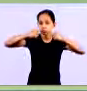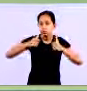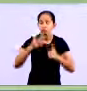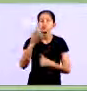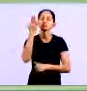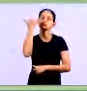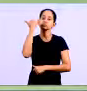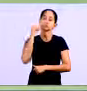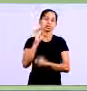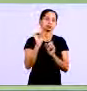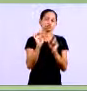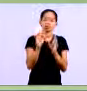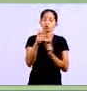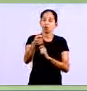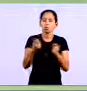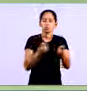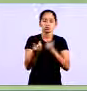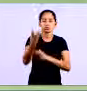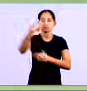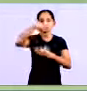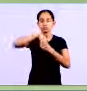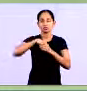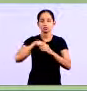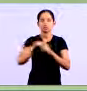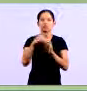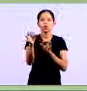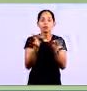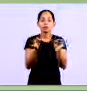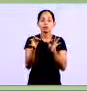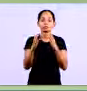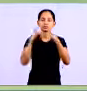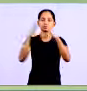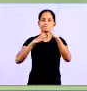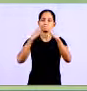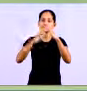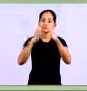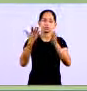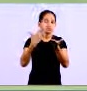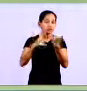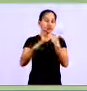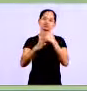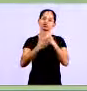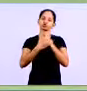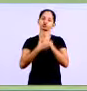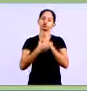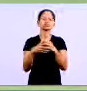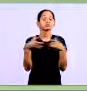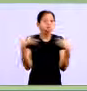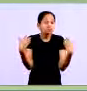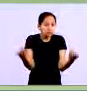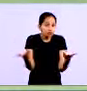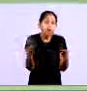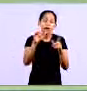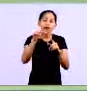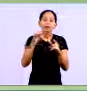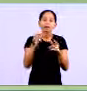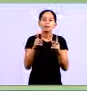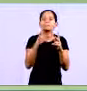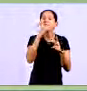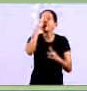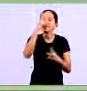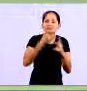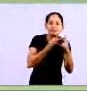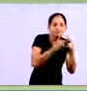uma forma de controle que existe dentro da organização Como eu falei para vocês Os controles financeiros Eles são o ajuste que a gente faz dentro da organiz